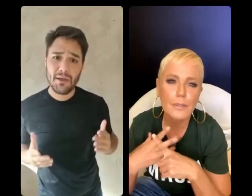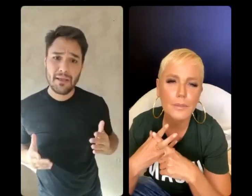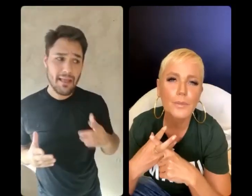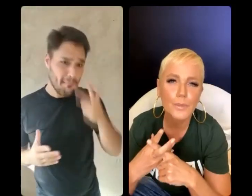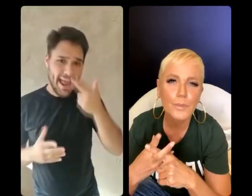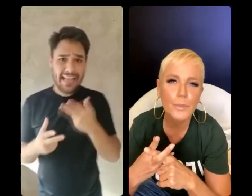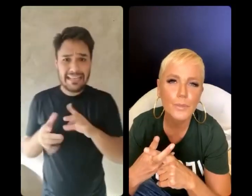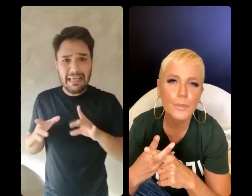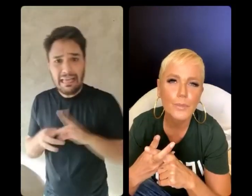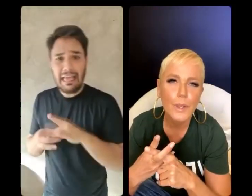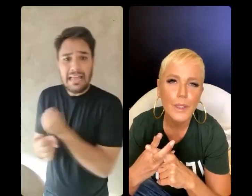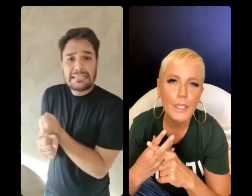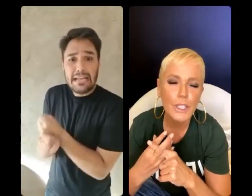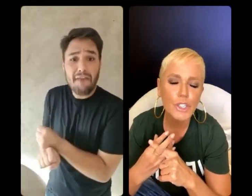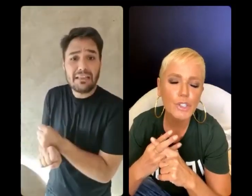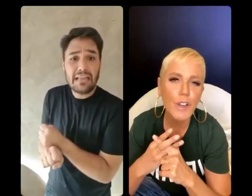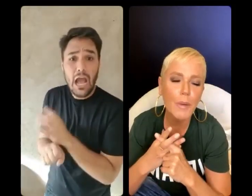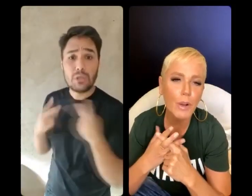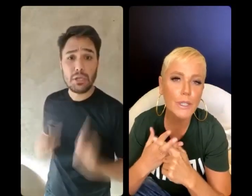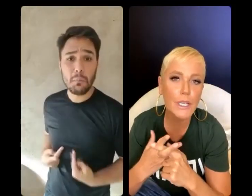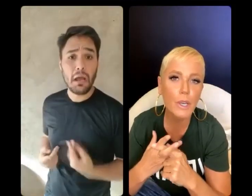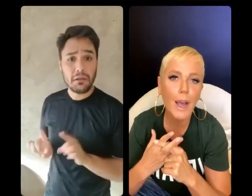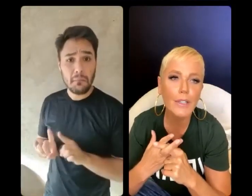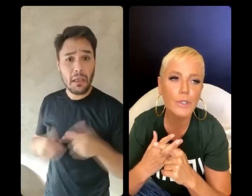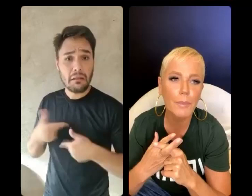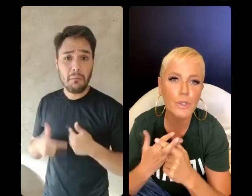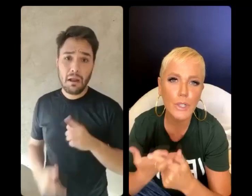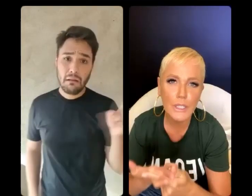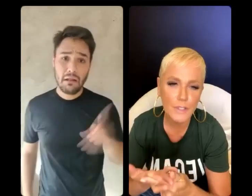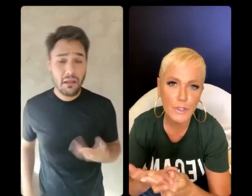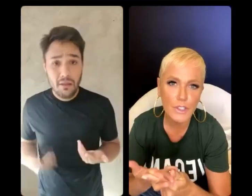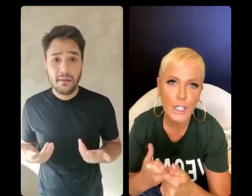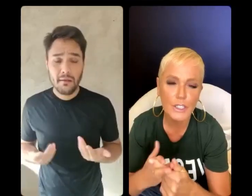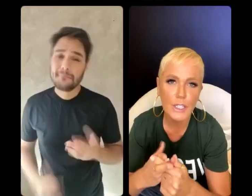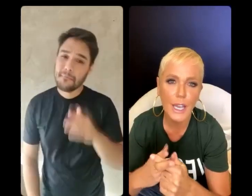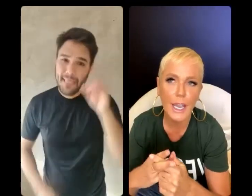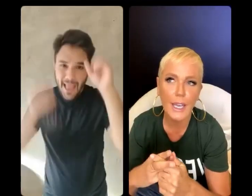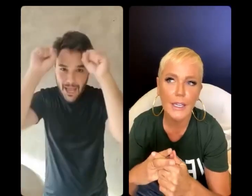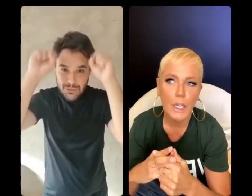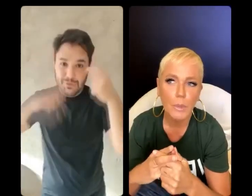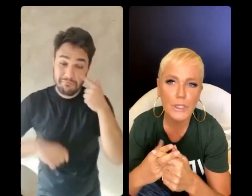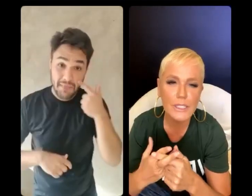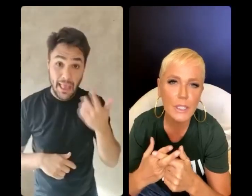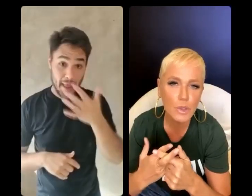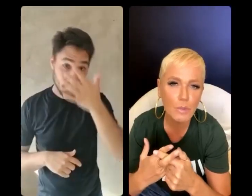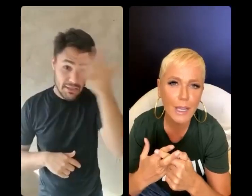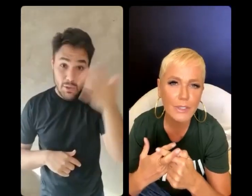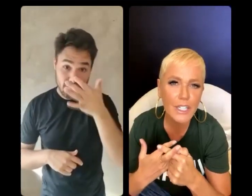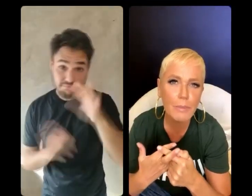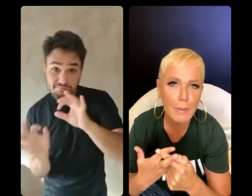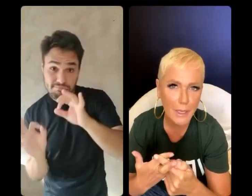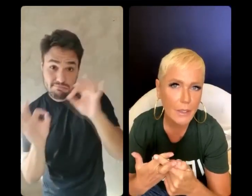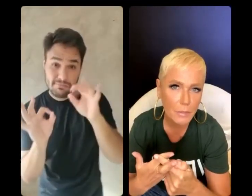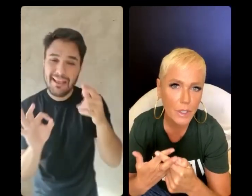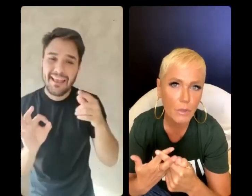humana. Então, nós temos que dar um jeito. Deixa eu te falar uma coisa. Eu acho que a pessoa que está vendo a gente, por ter sido acostumado